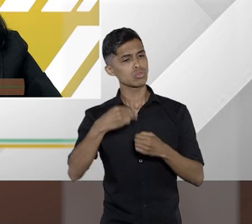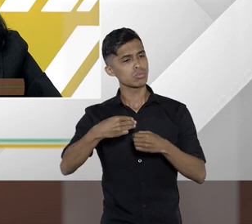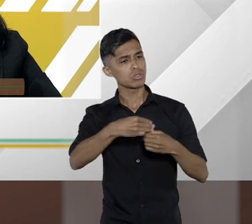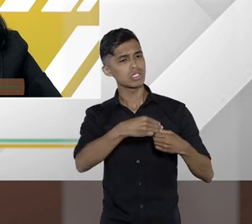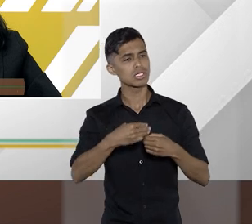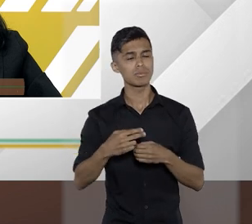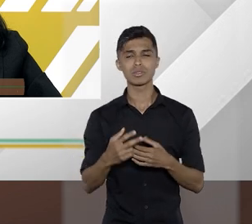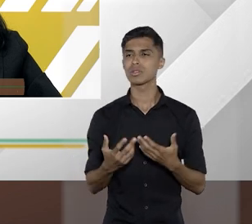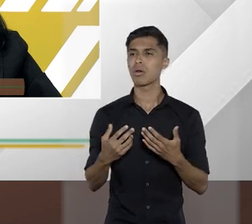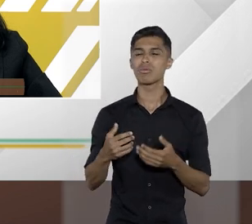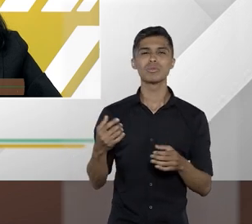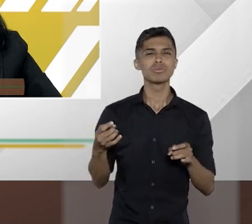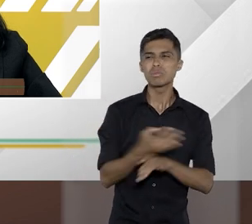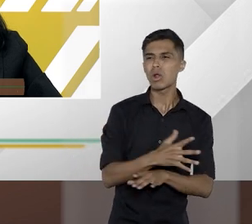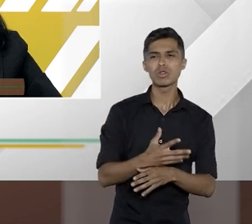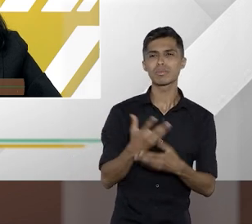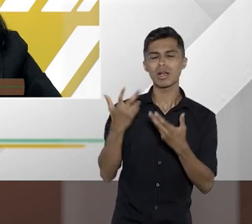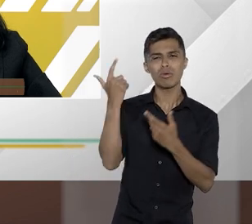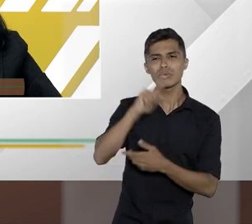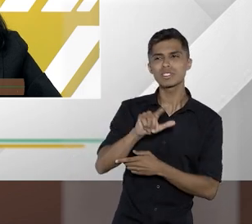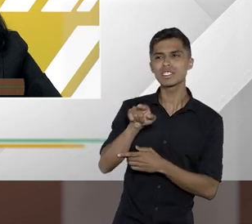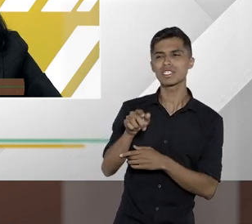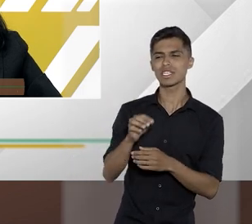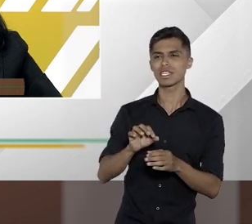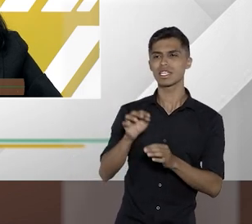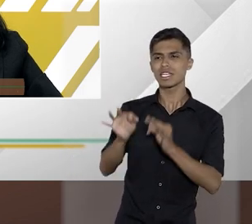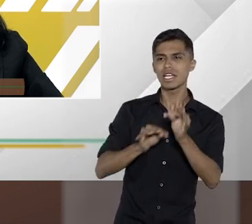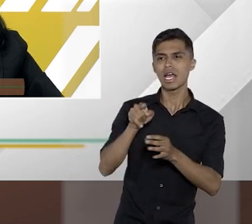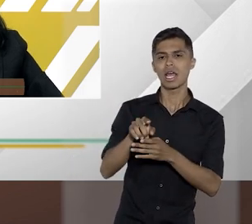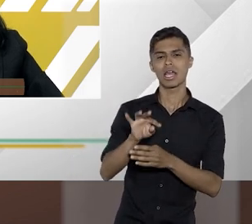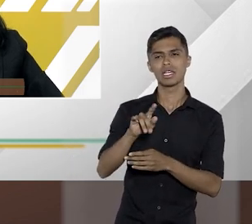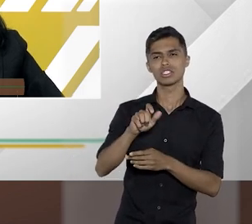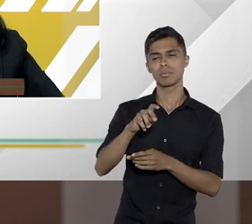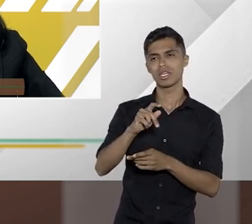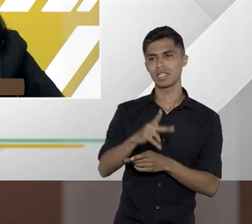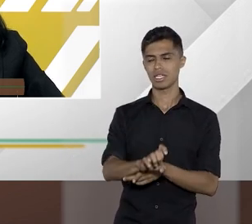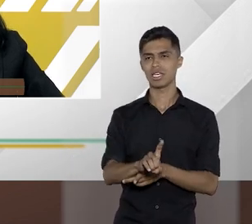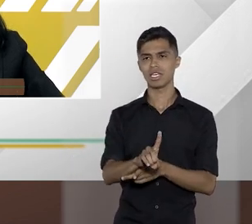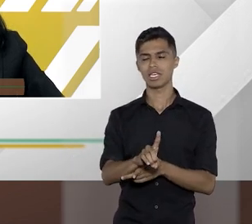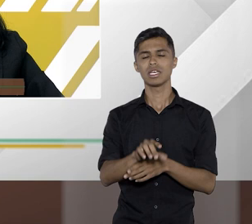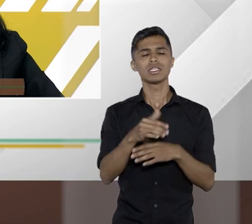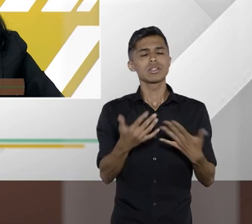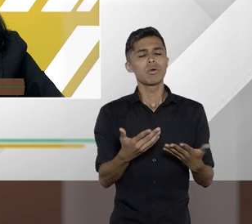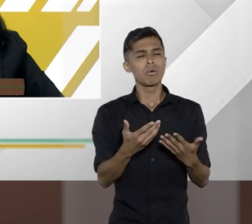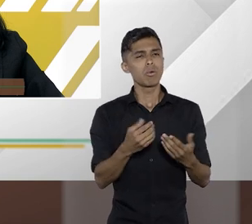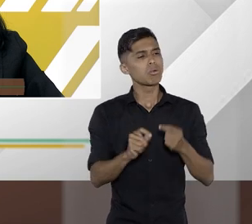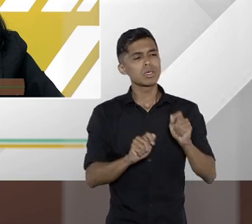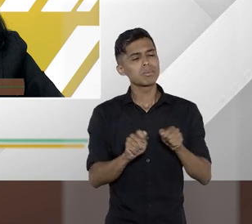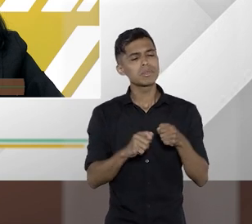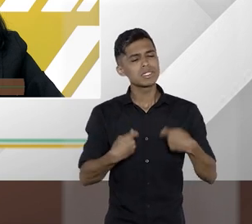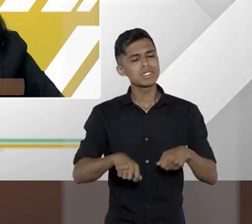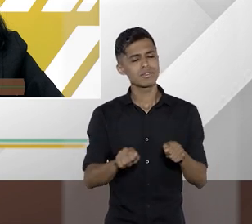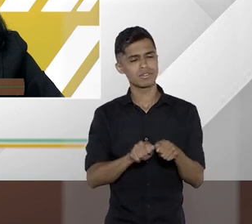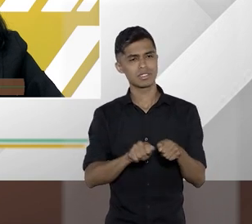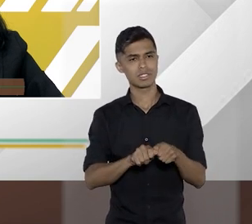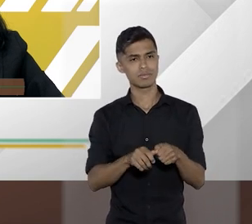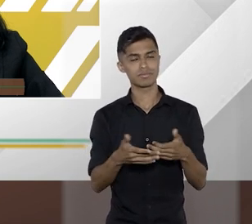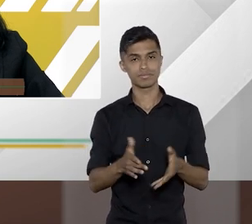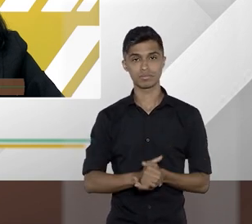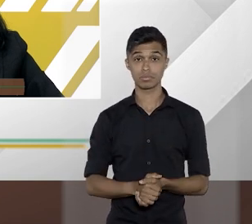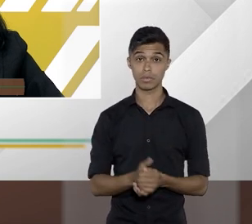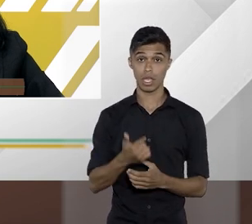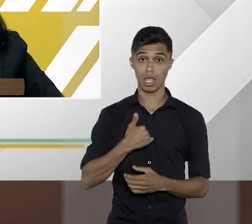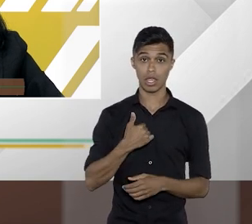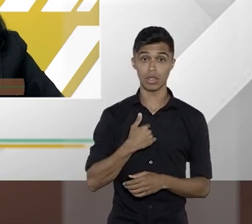para a LGPD. O que fazer, então? O que é necessário para mudar esse cenário? Olha, eu fui